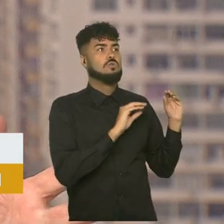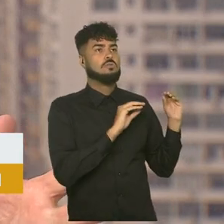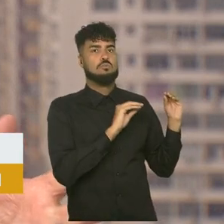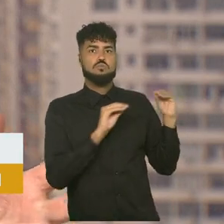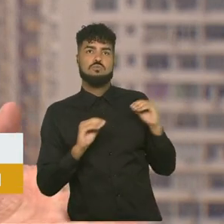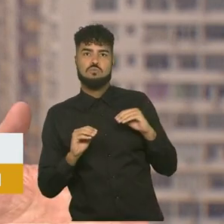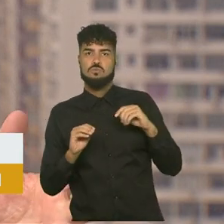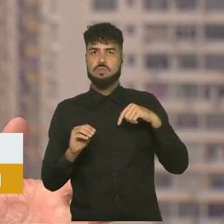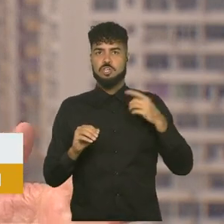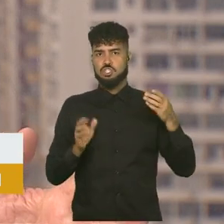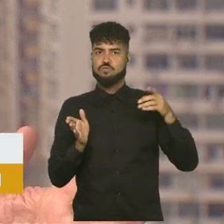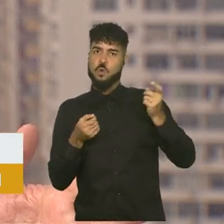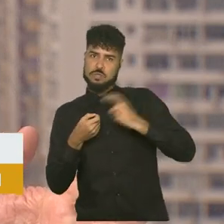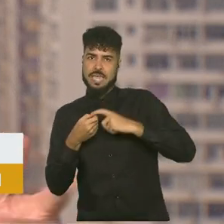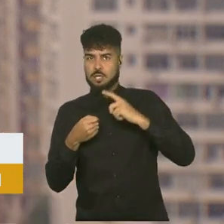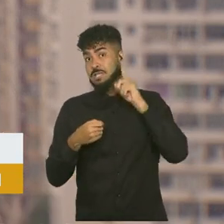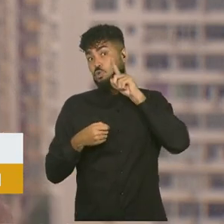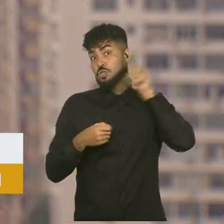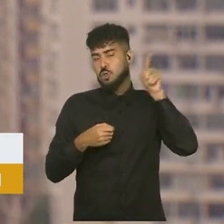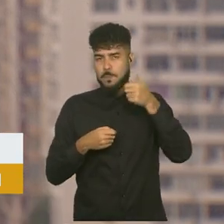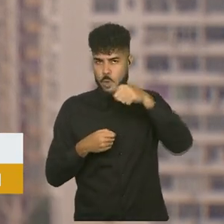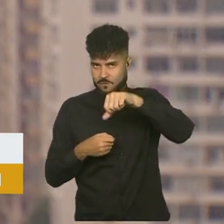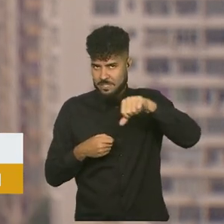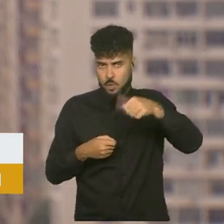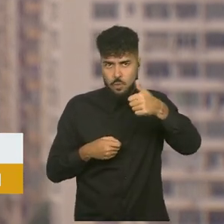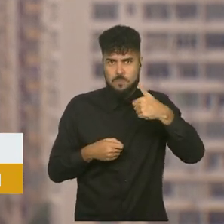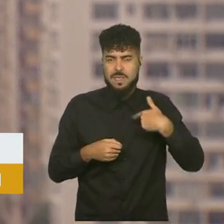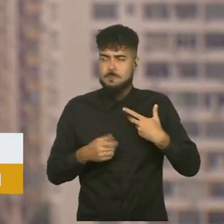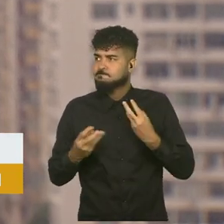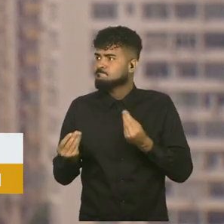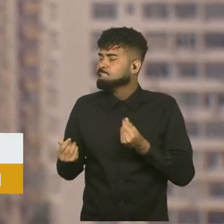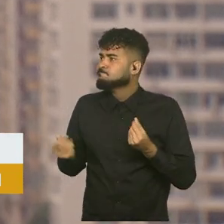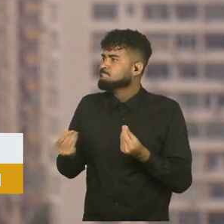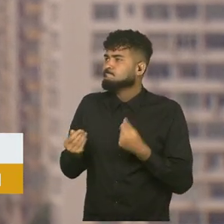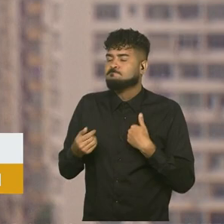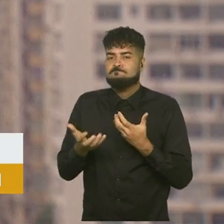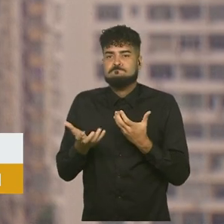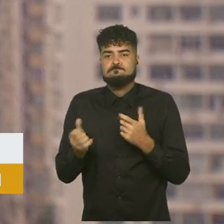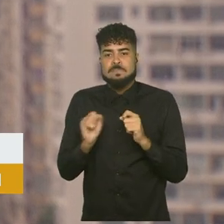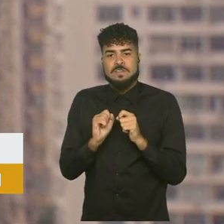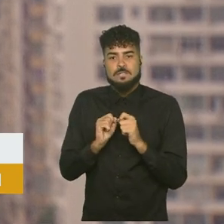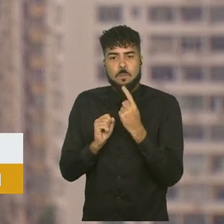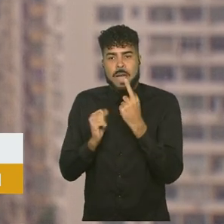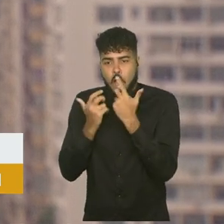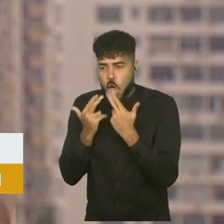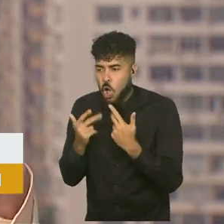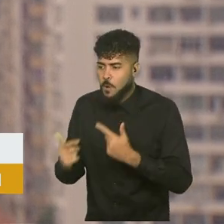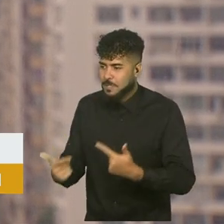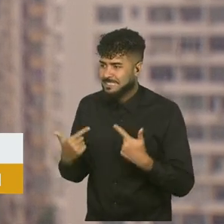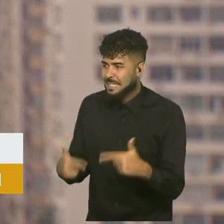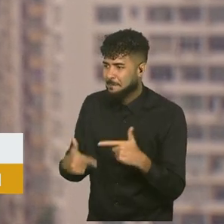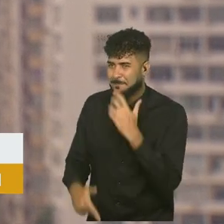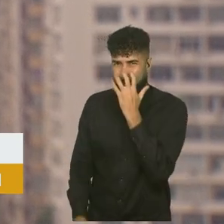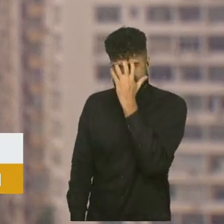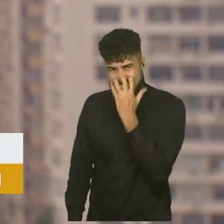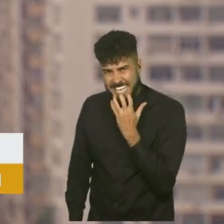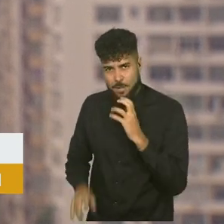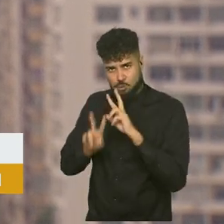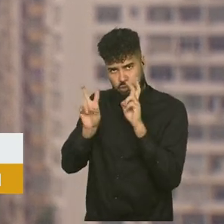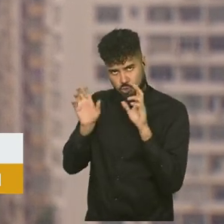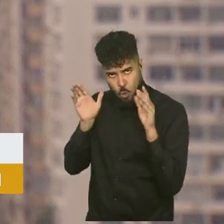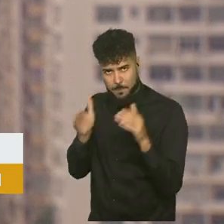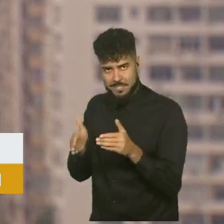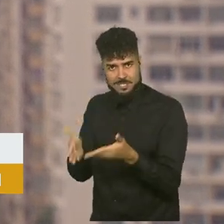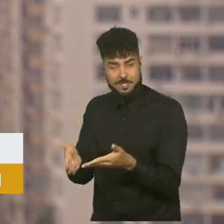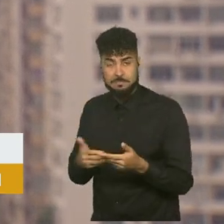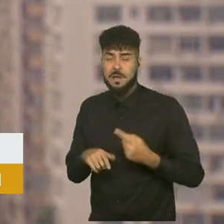final, no começo de 91, querendo realmente fazer um trabalho sério sobre isso. Porque eu